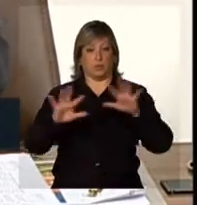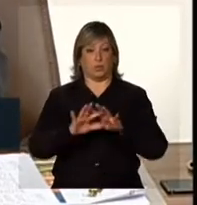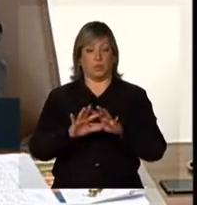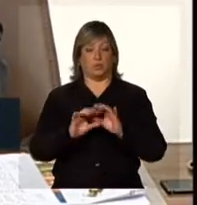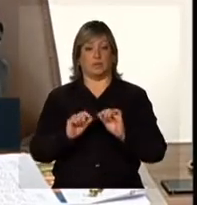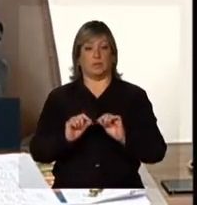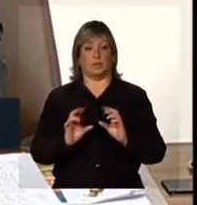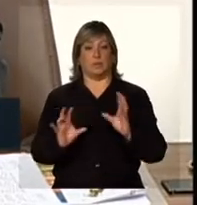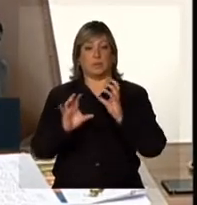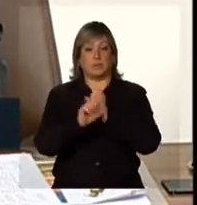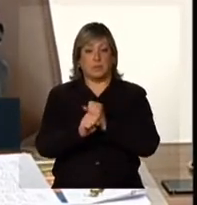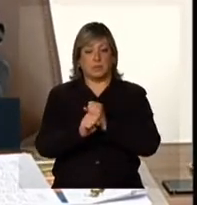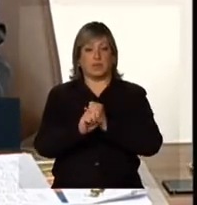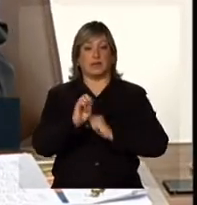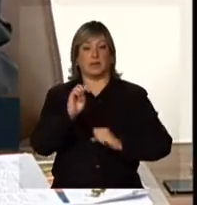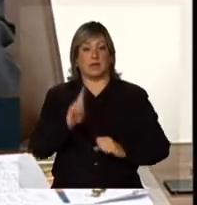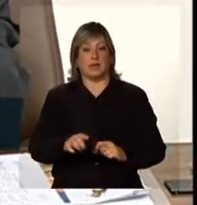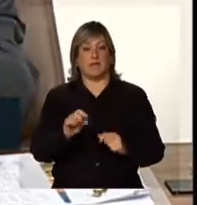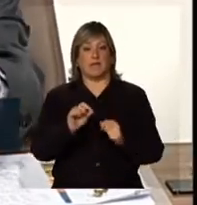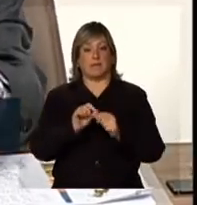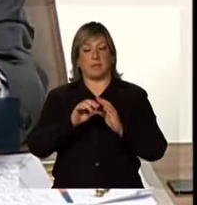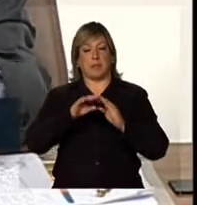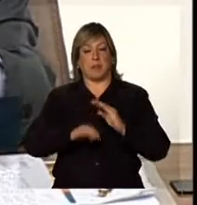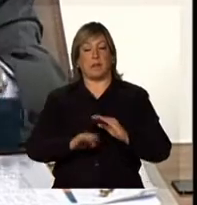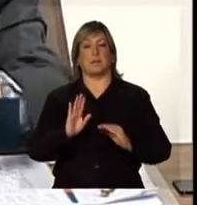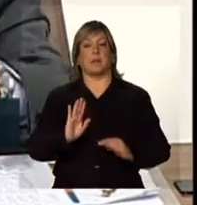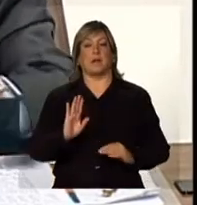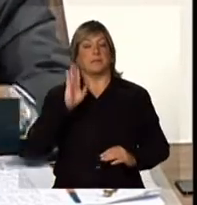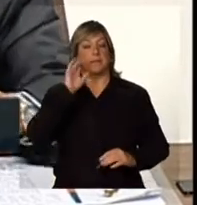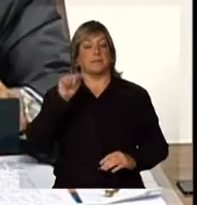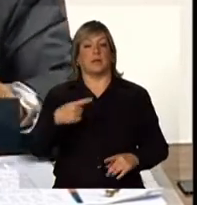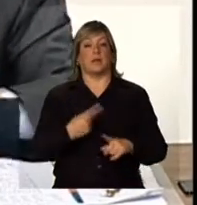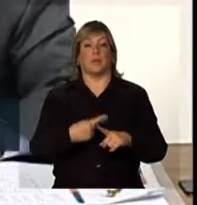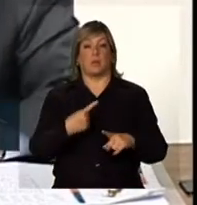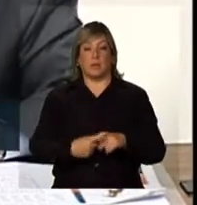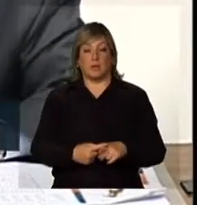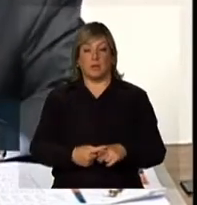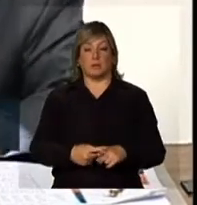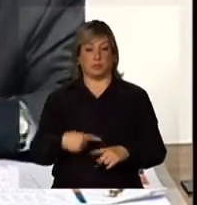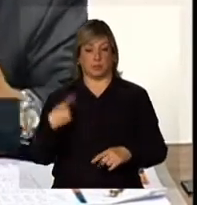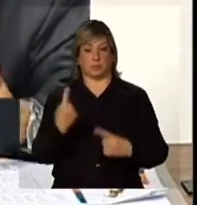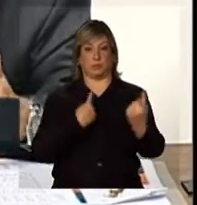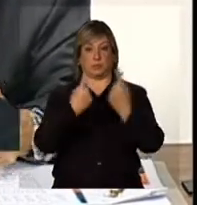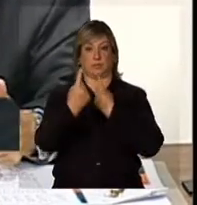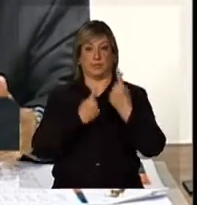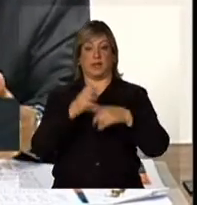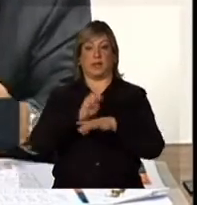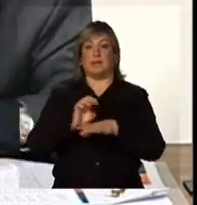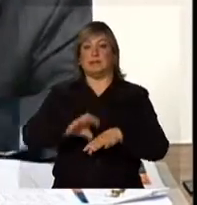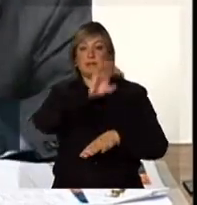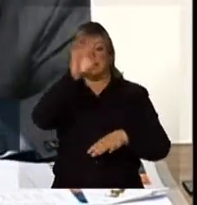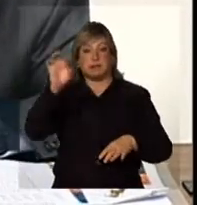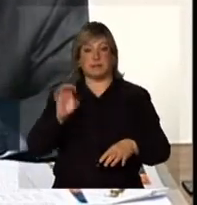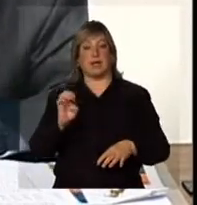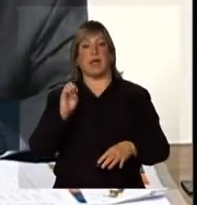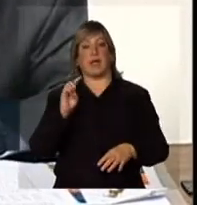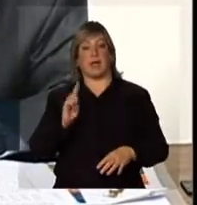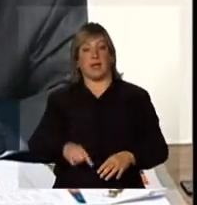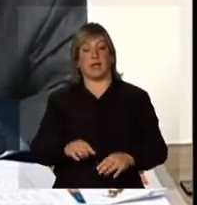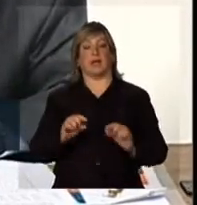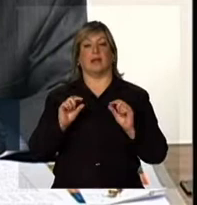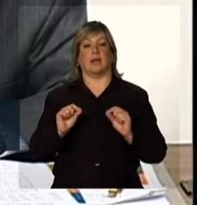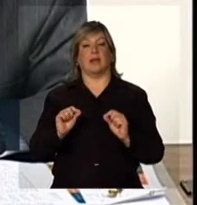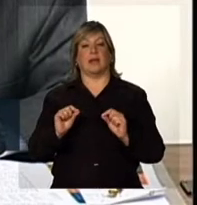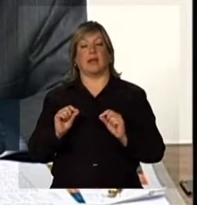índice é puxado para baixo, mas isso porque o estado geral das rodovias estaduais é inferior em qualidade ao